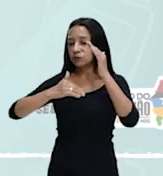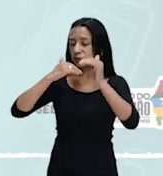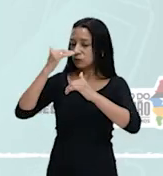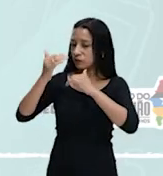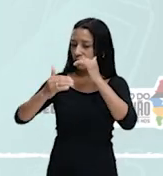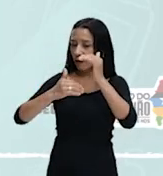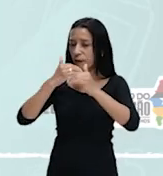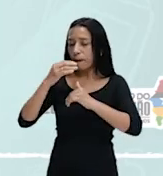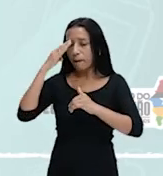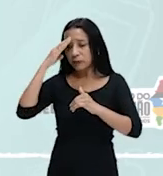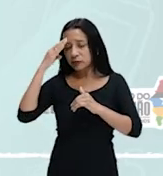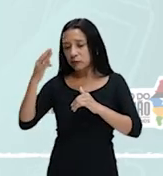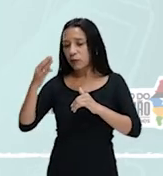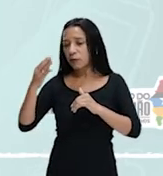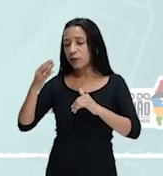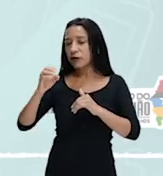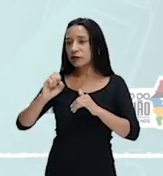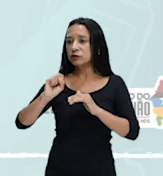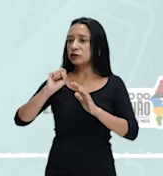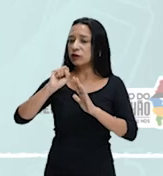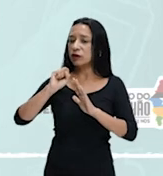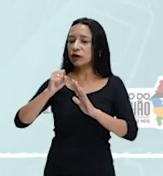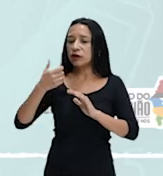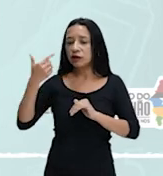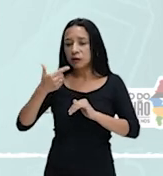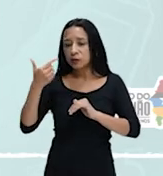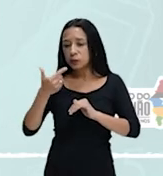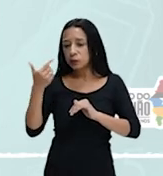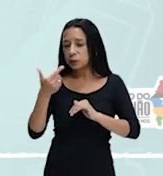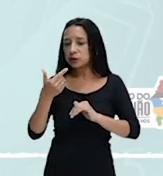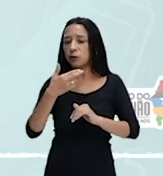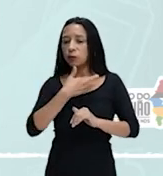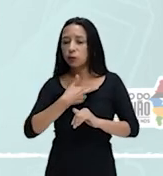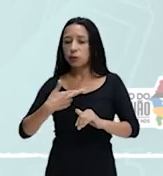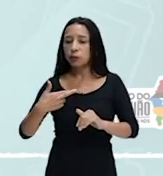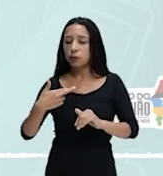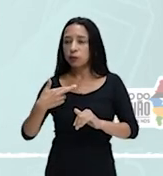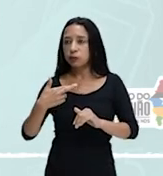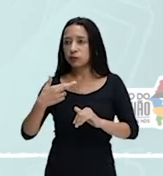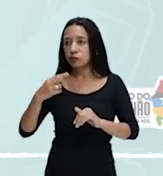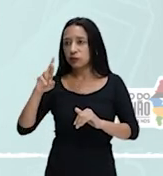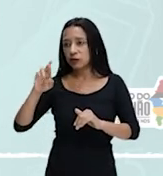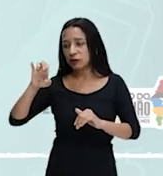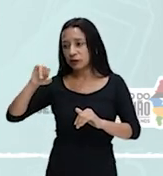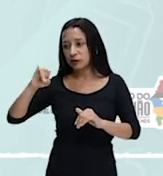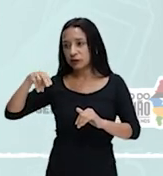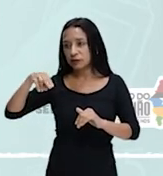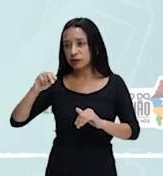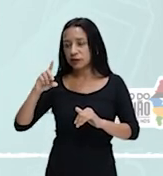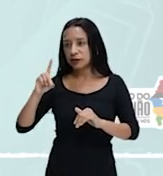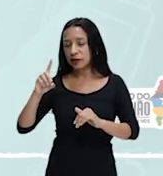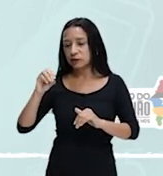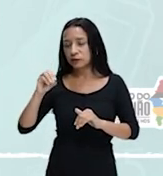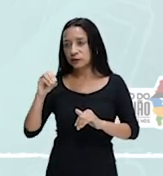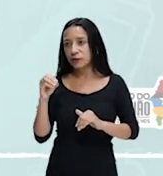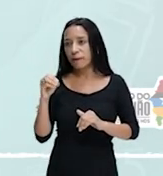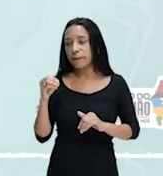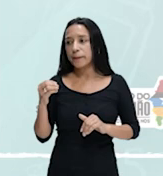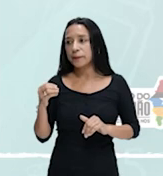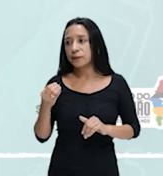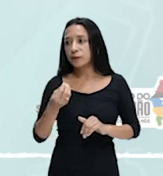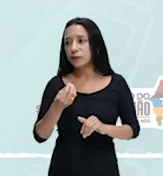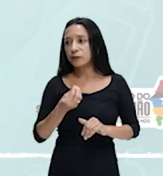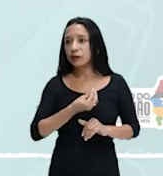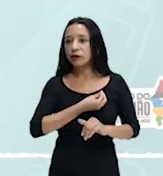Segundo Império, ou no Segundo Reinado. E a presença, dentro desse movimento abolicionista, nós teremos a